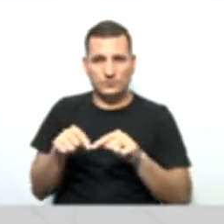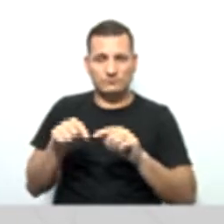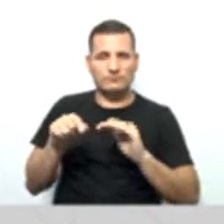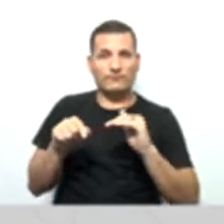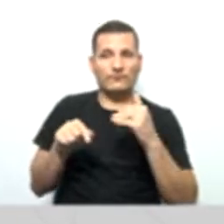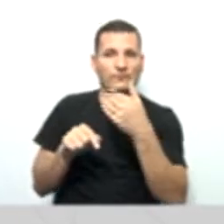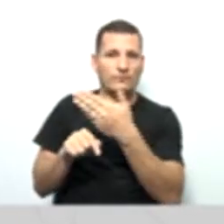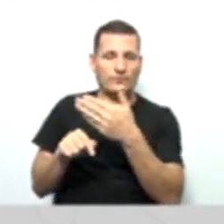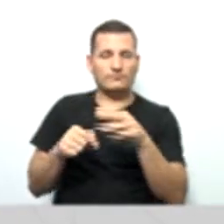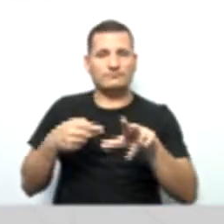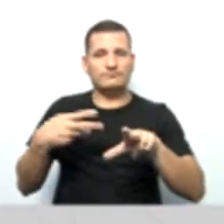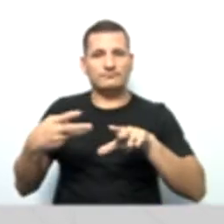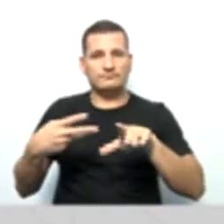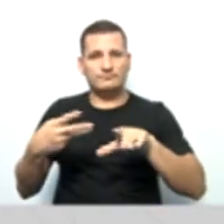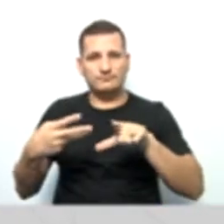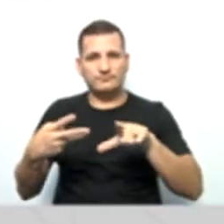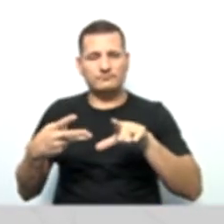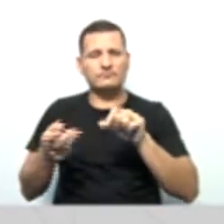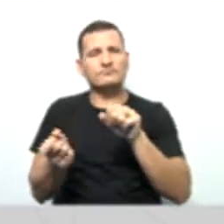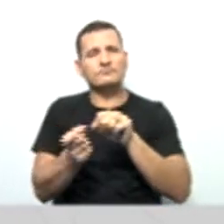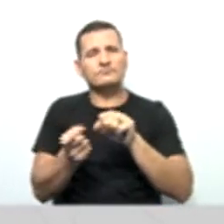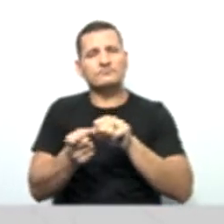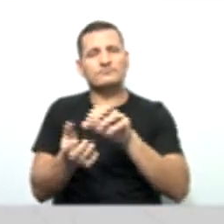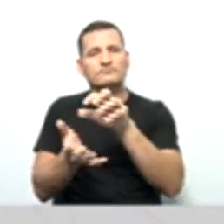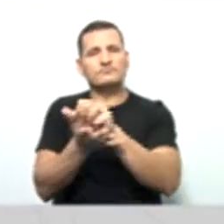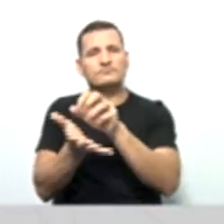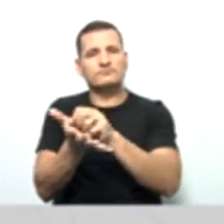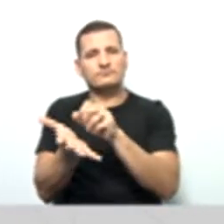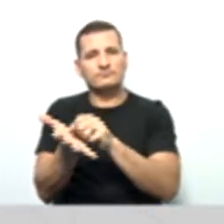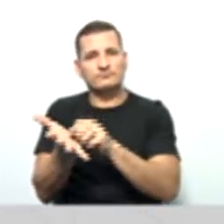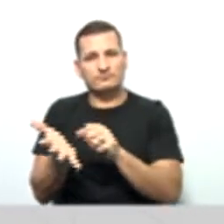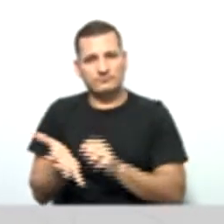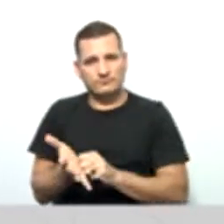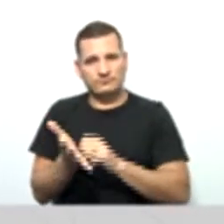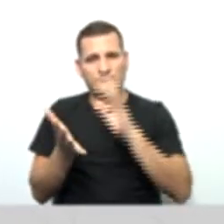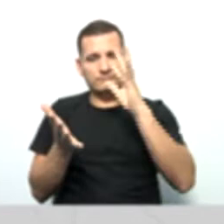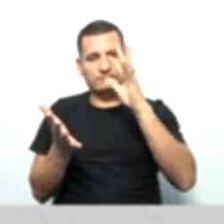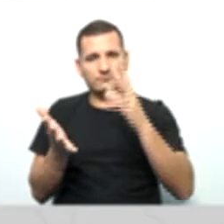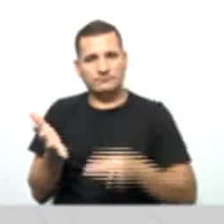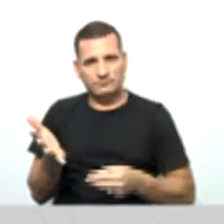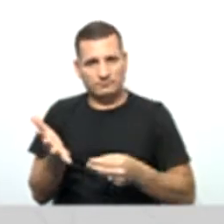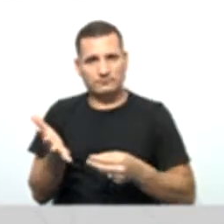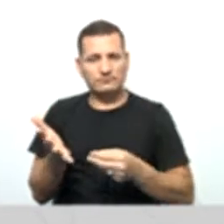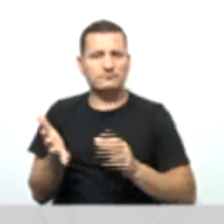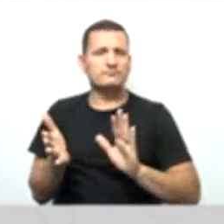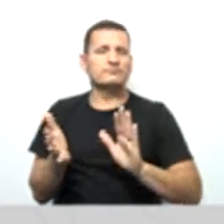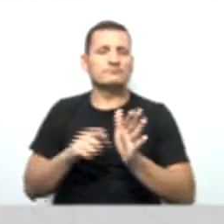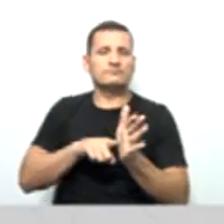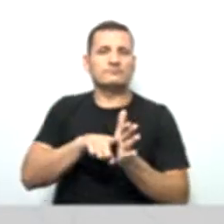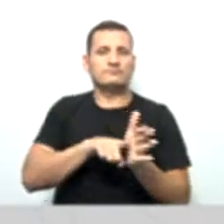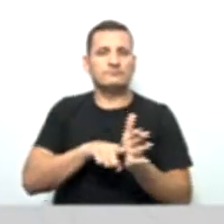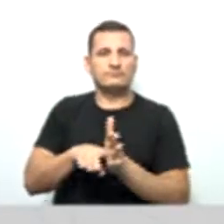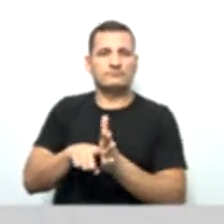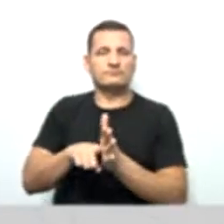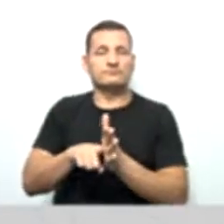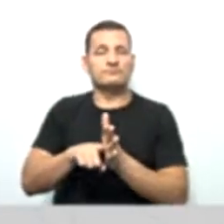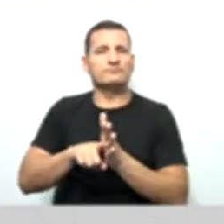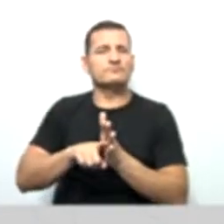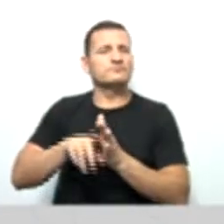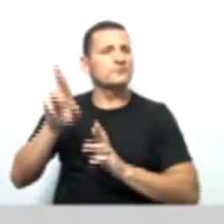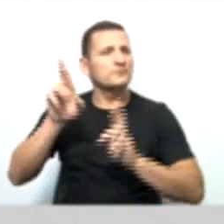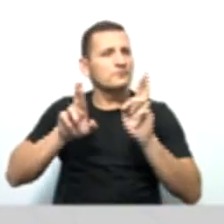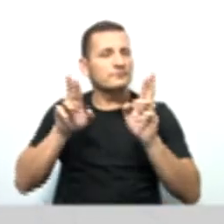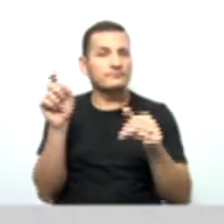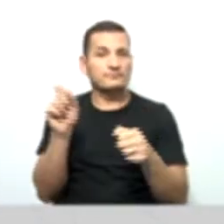faz todo esse registro em que estamos tratando. Mas, e a auditoria? Quem realiza a